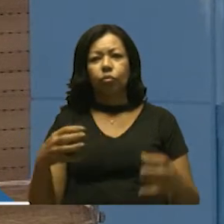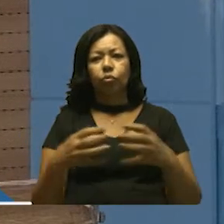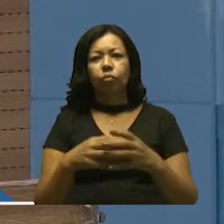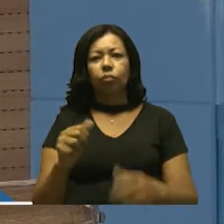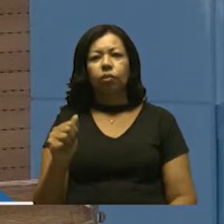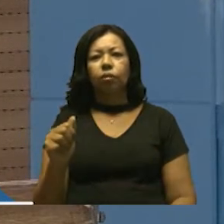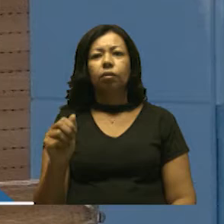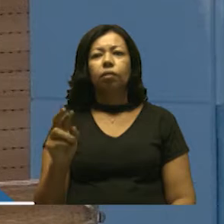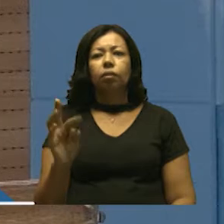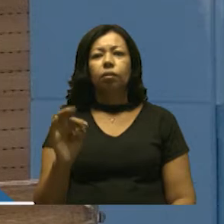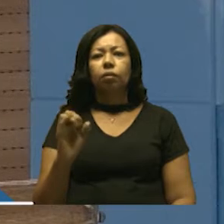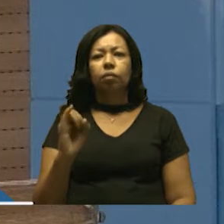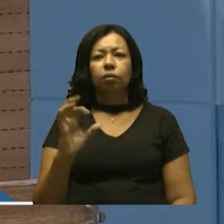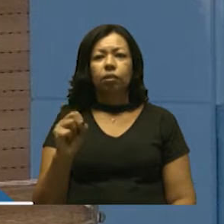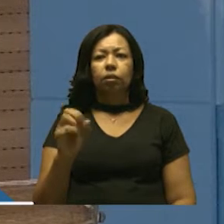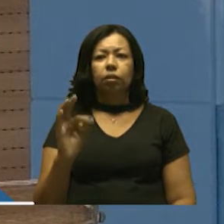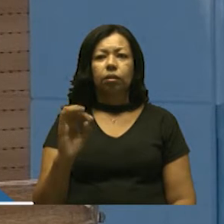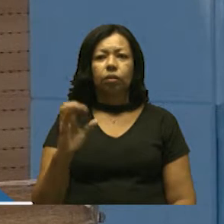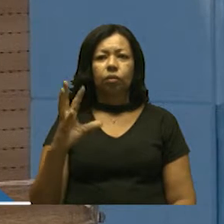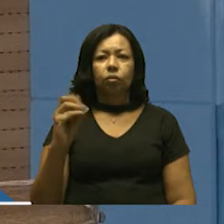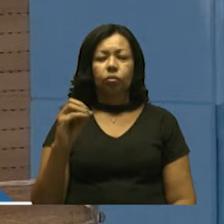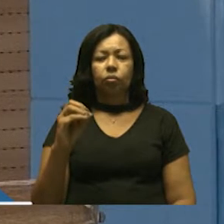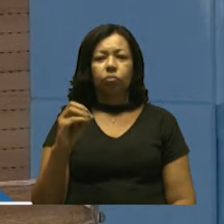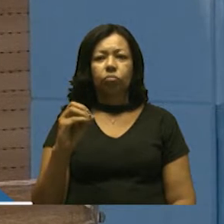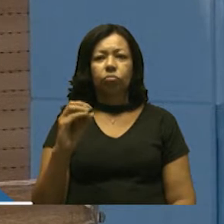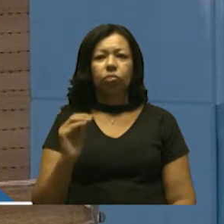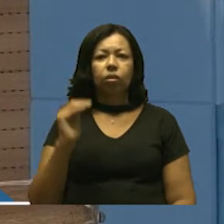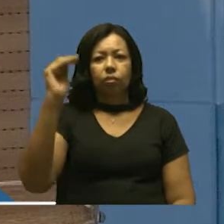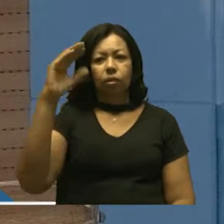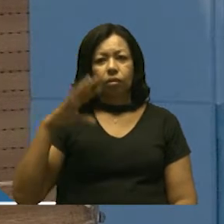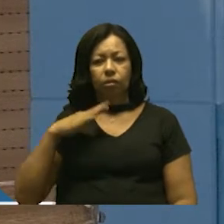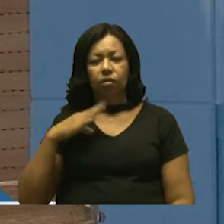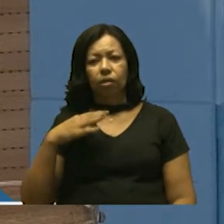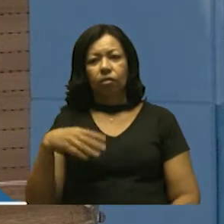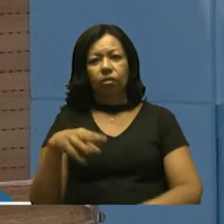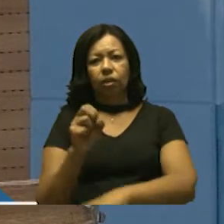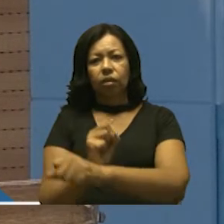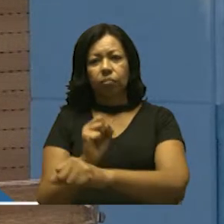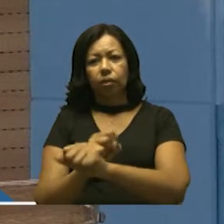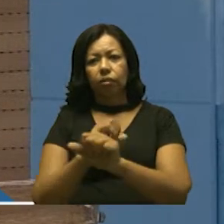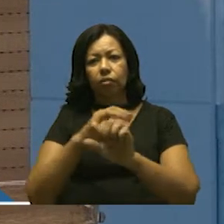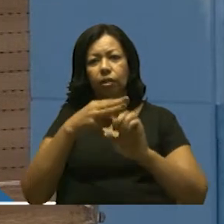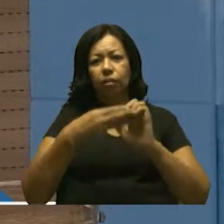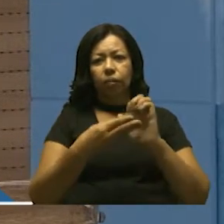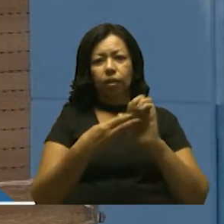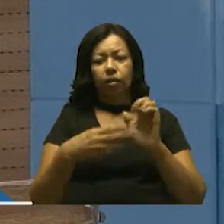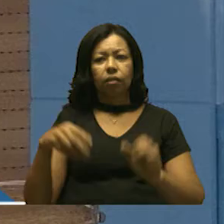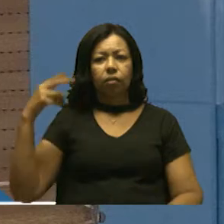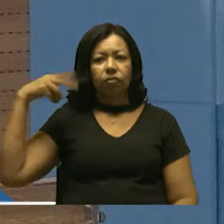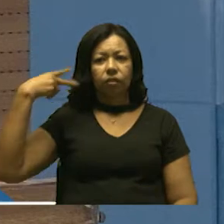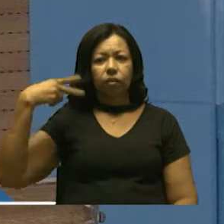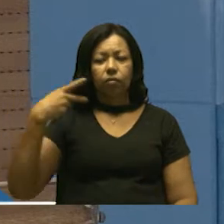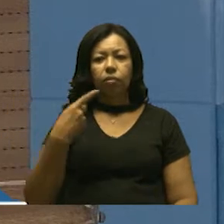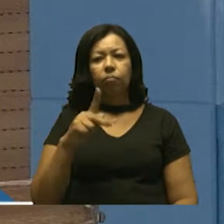a história desses todos enaltece a nossa cidade, ficar dependendo de emendas impositivas de vereadores para a manutenção do seu